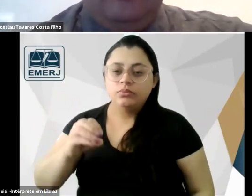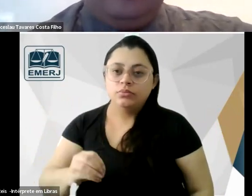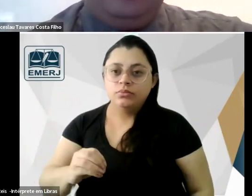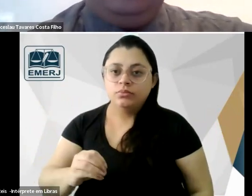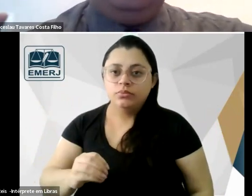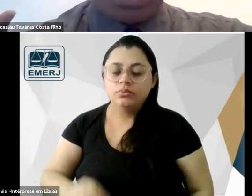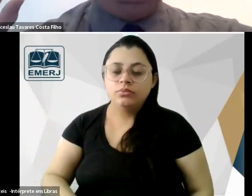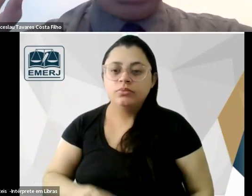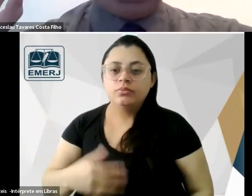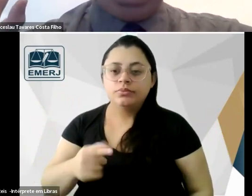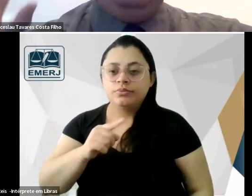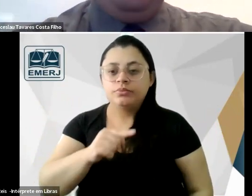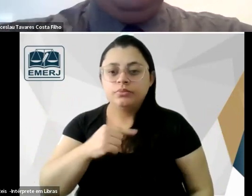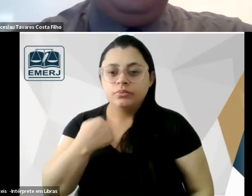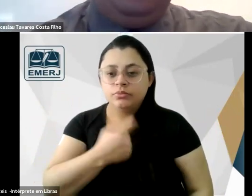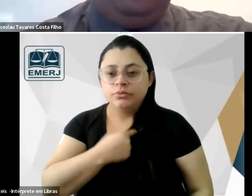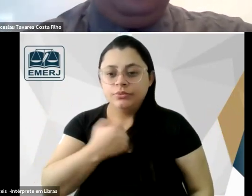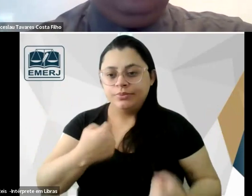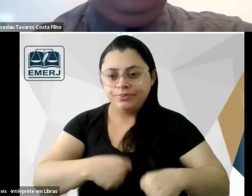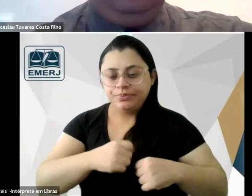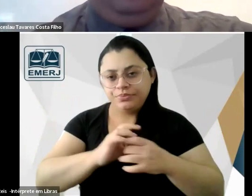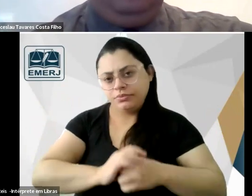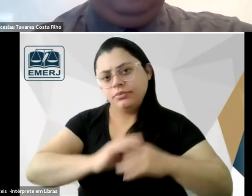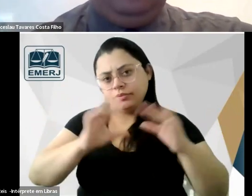o que a gente tem que ter é liberdade